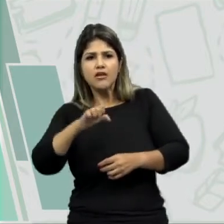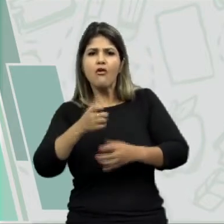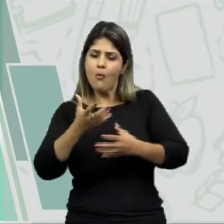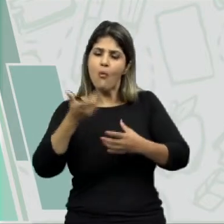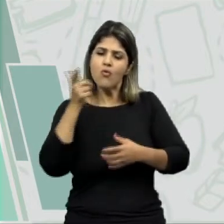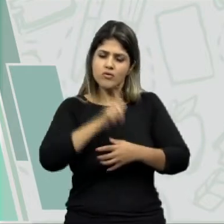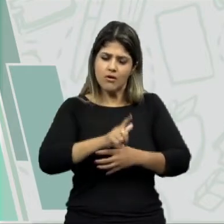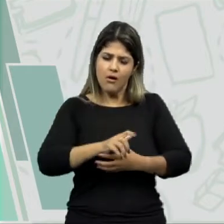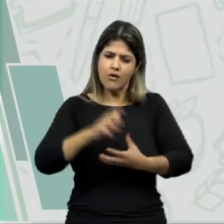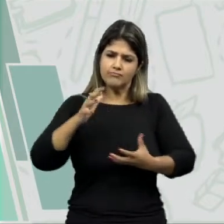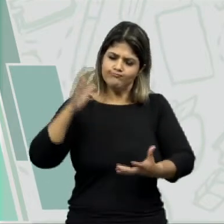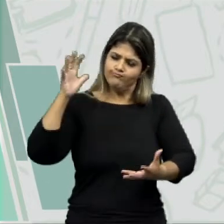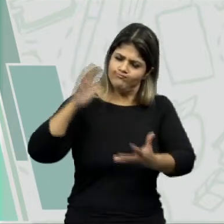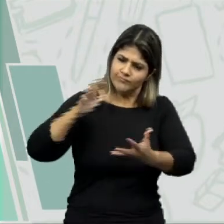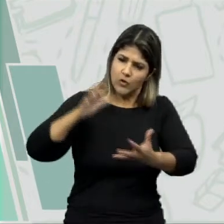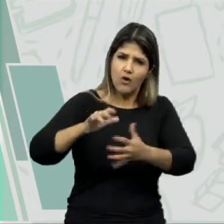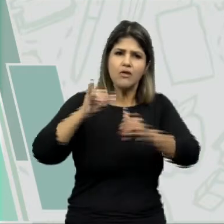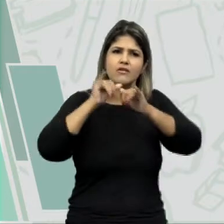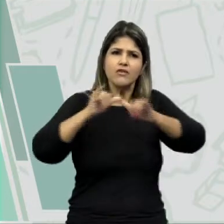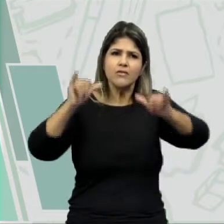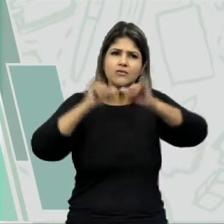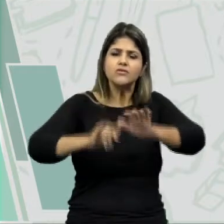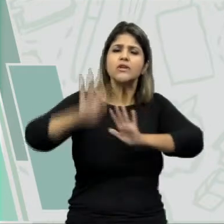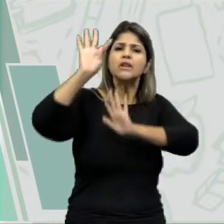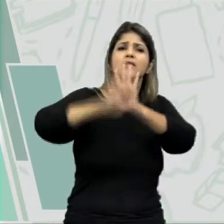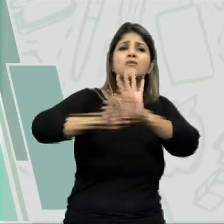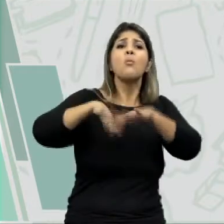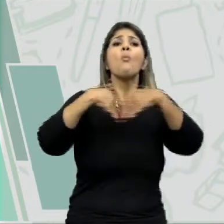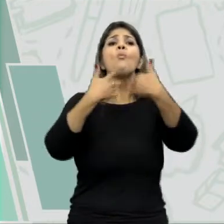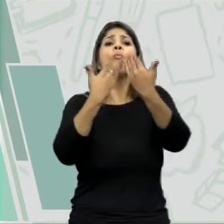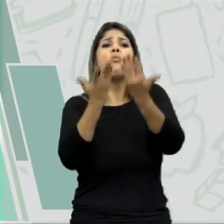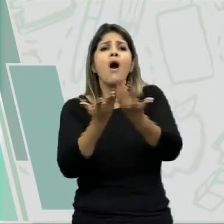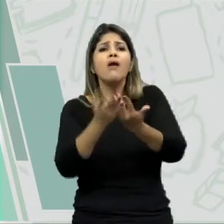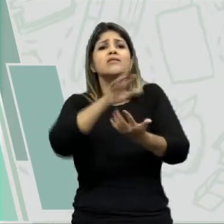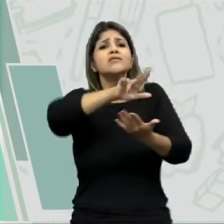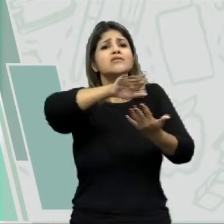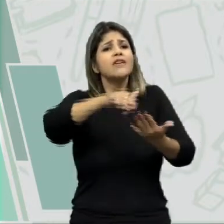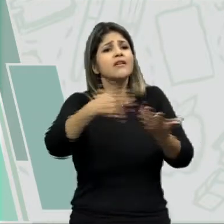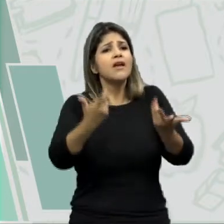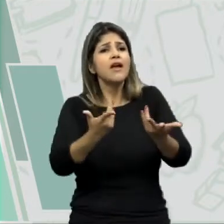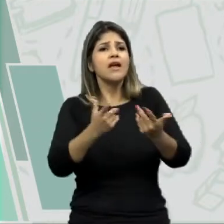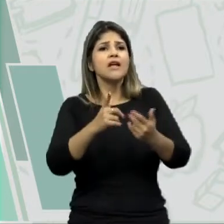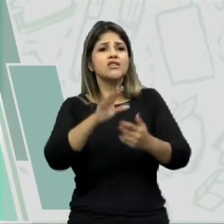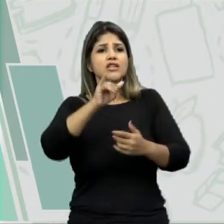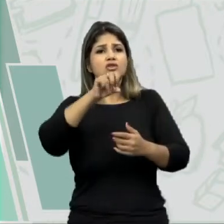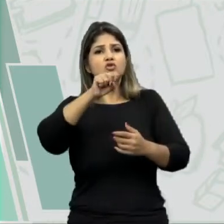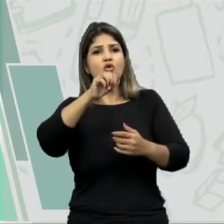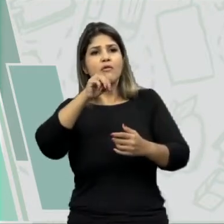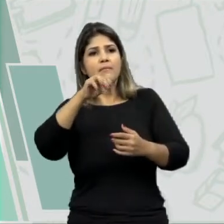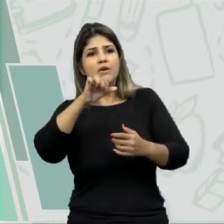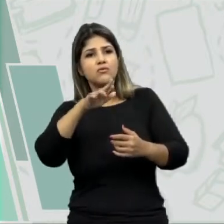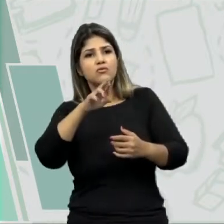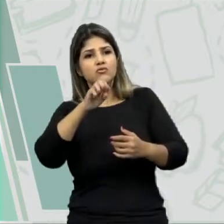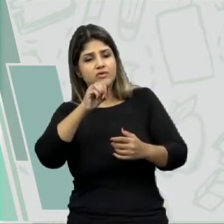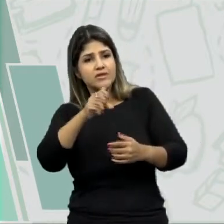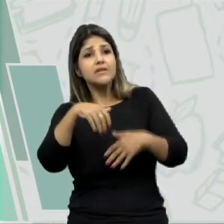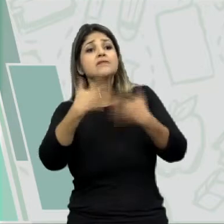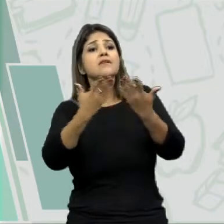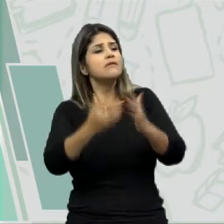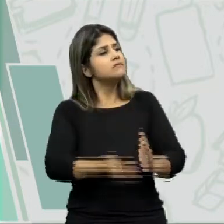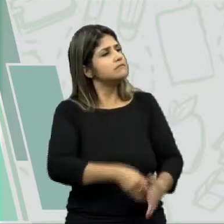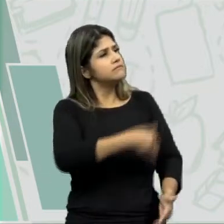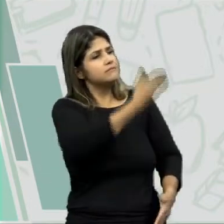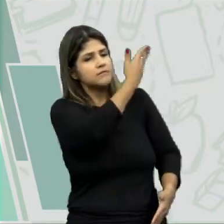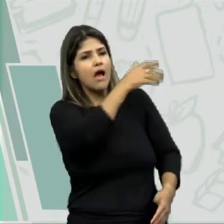resistente à compressão. Com base nas informações do texto, qual dentre os isômeros seguintes seria esse composto?